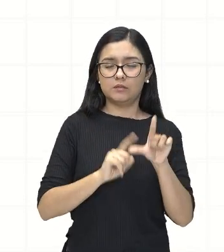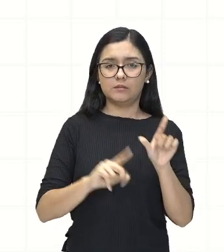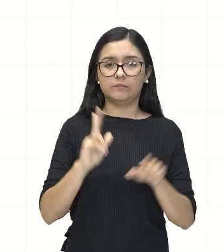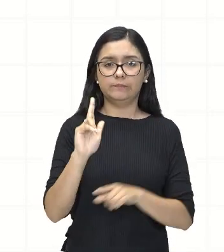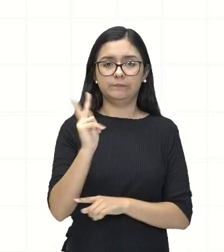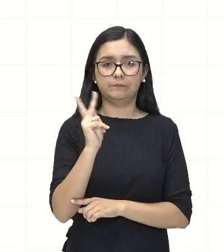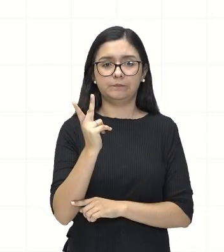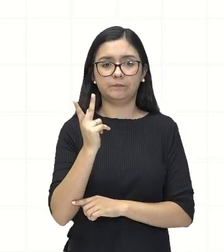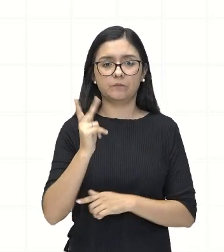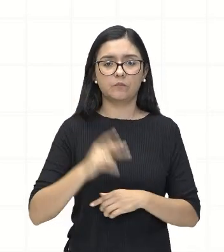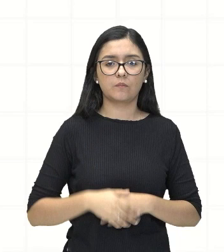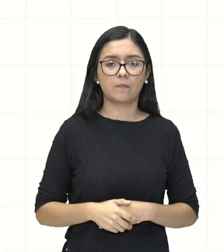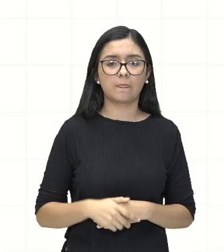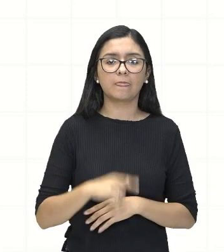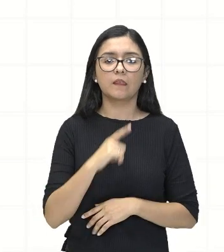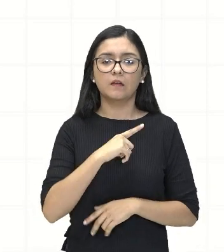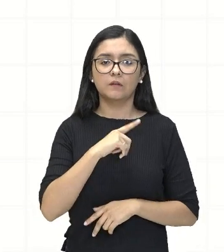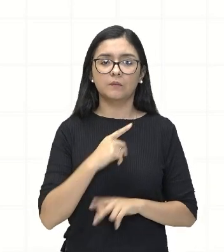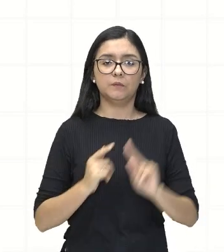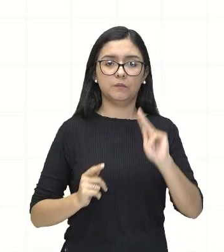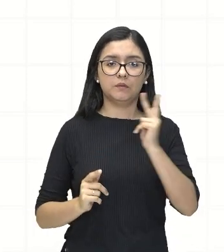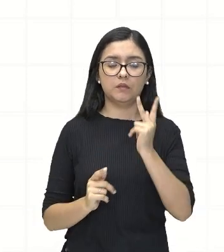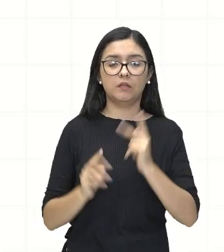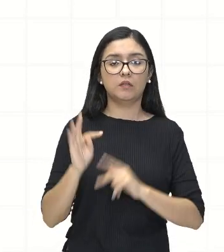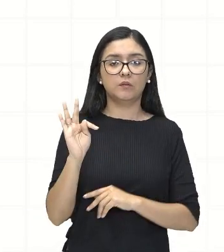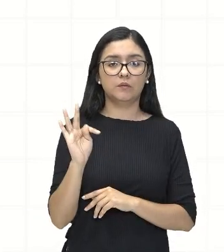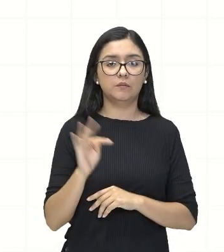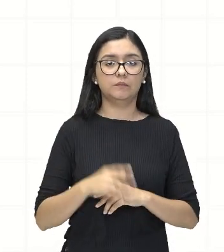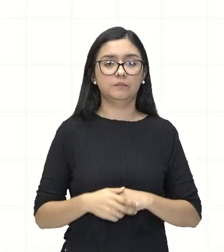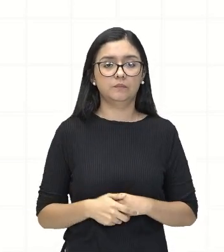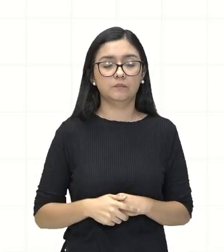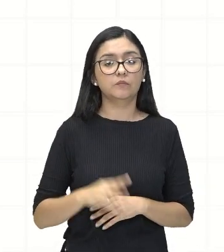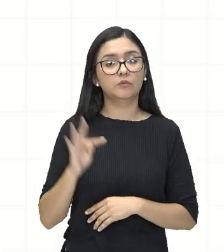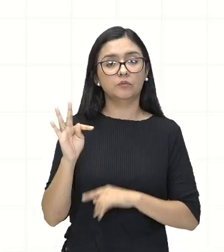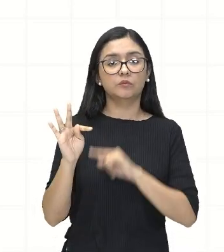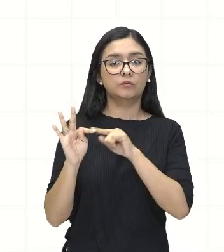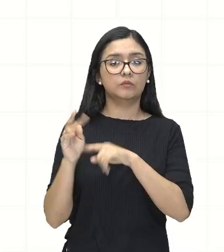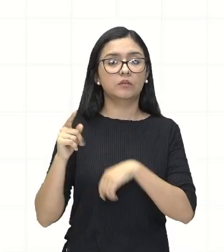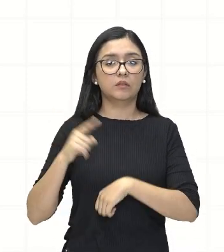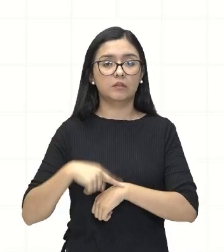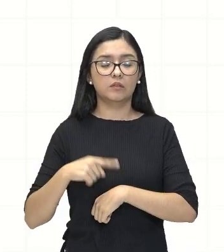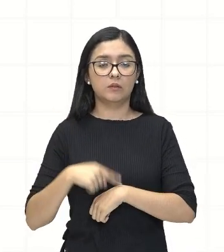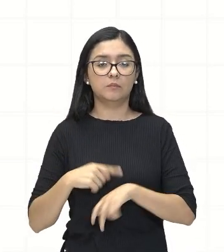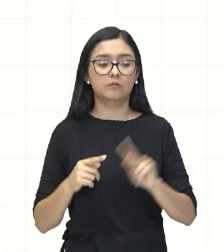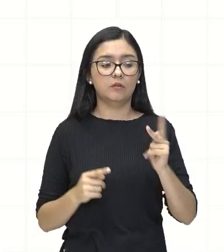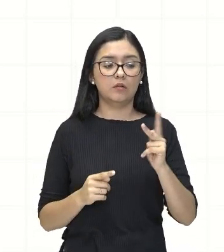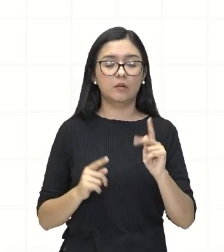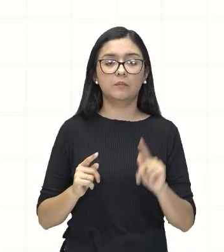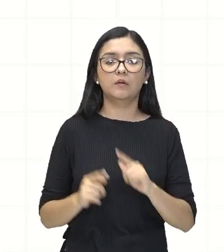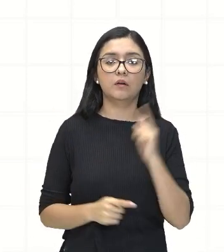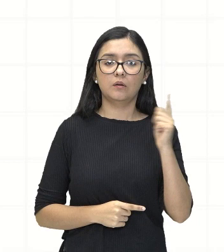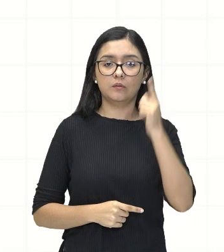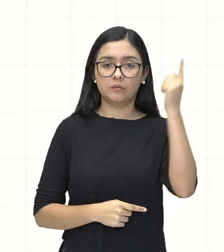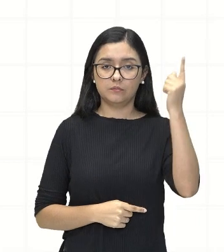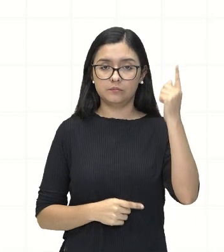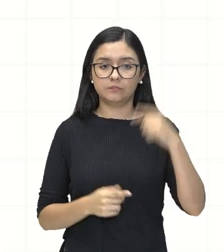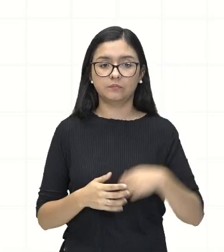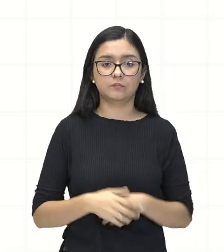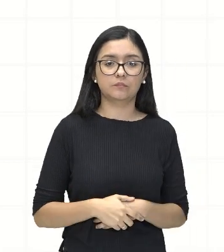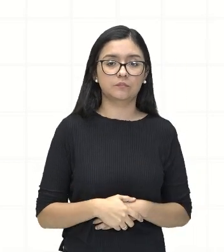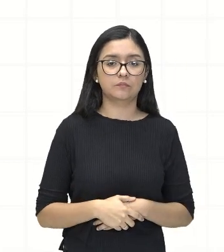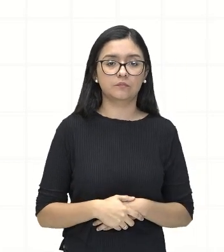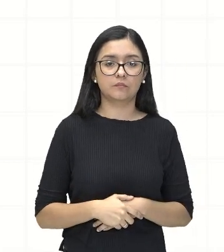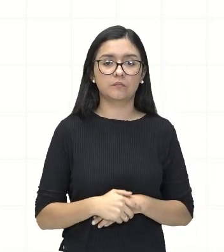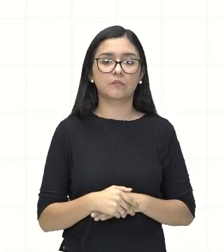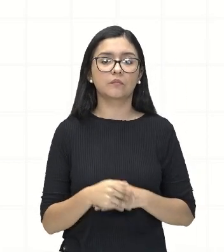H e temos o T para tempo. H para altura, T para tempo. Então, pode ser modelada pela